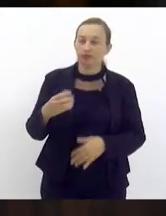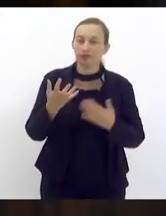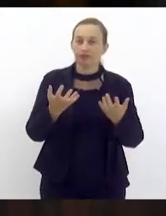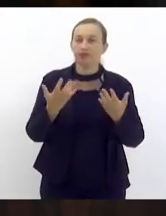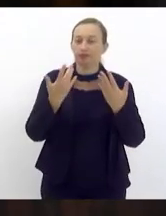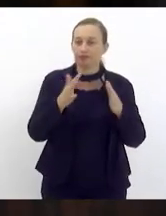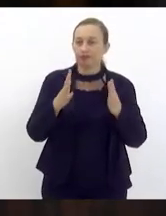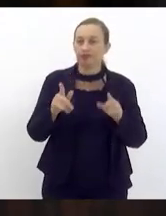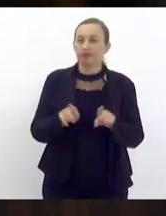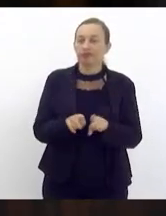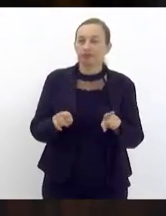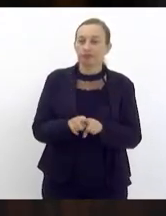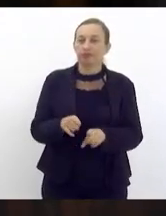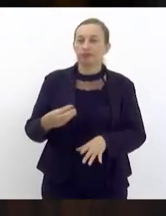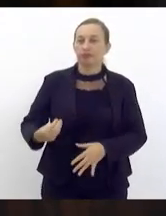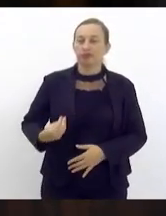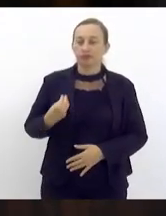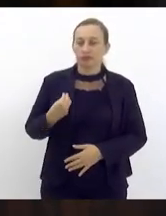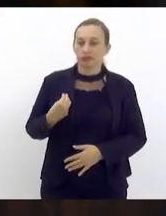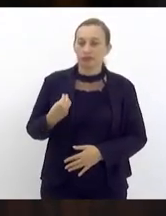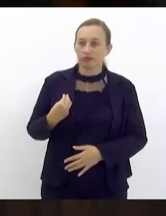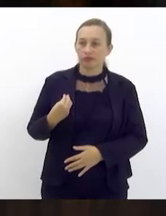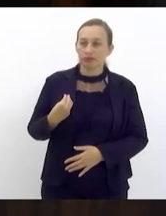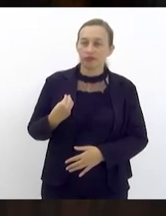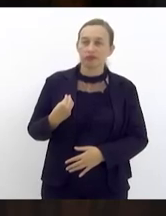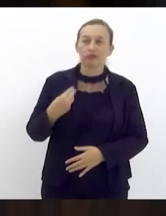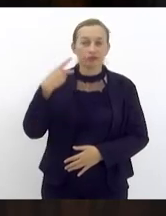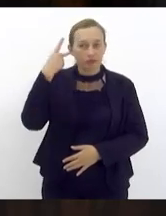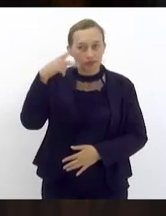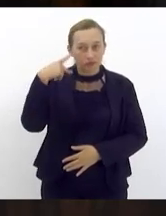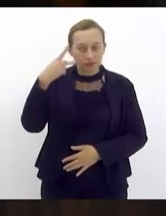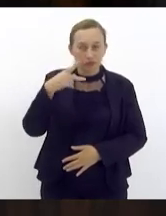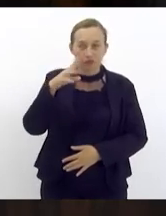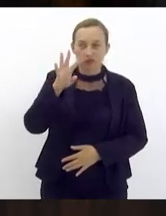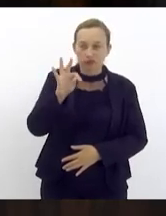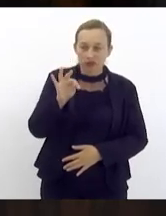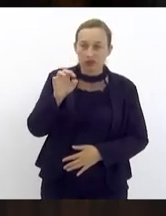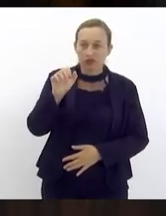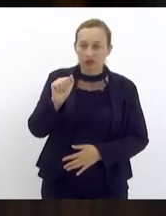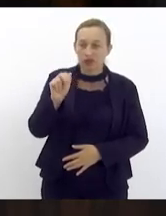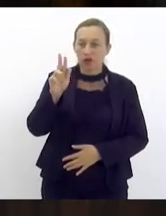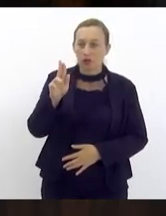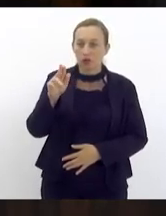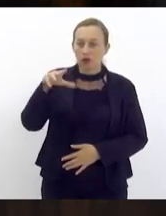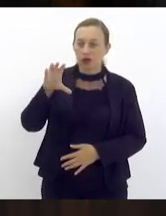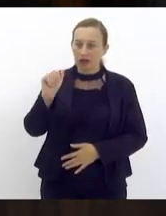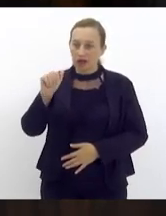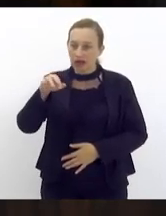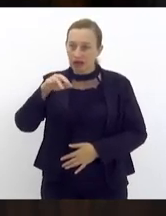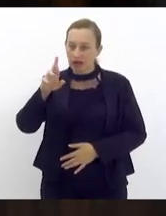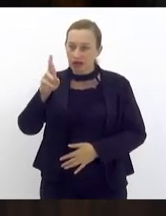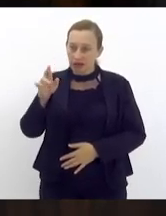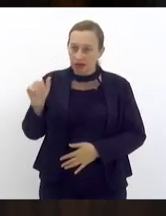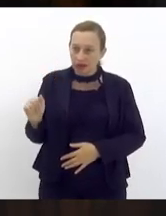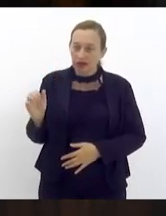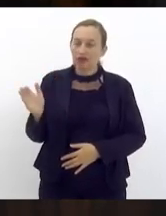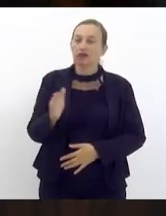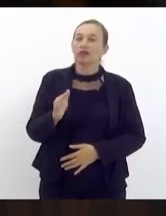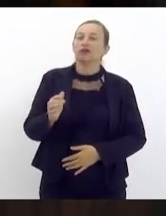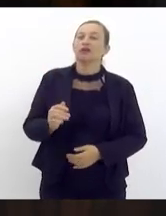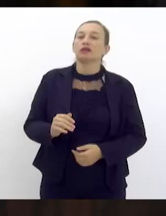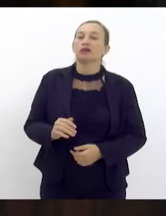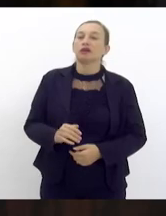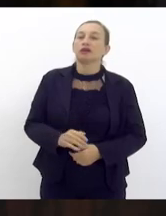parabenizar também aqui a presença do vereador de tal cara Maico Omécias